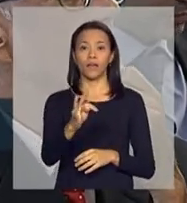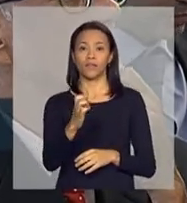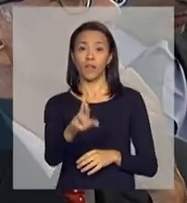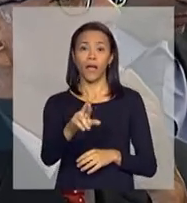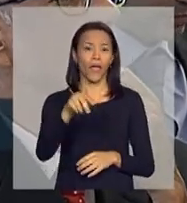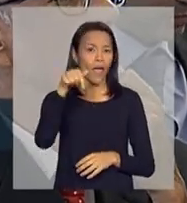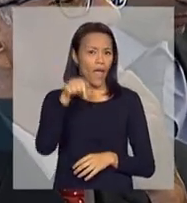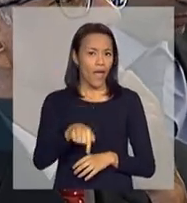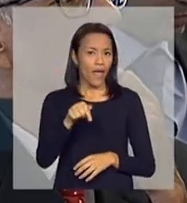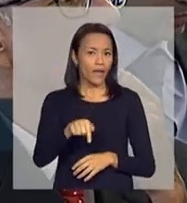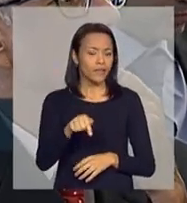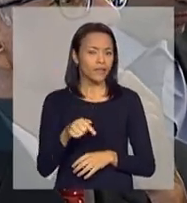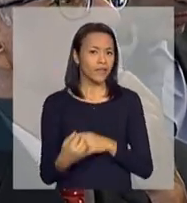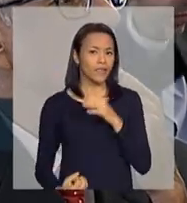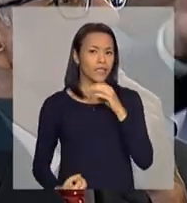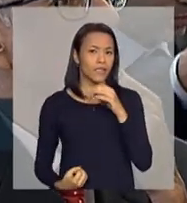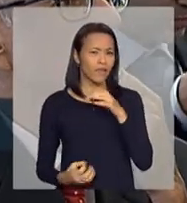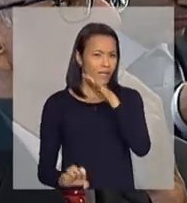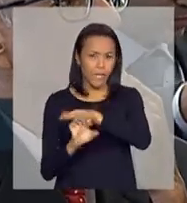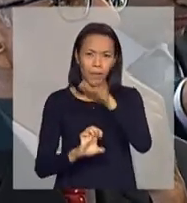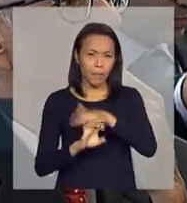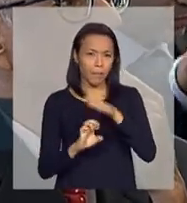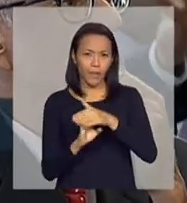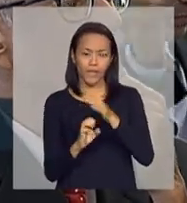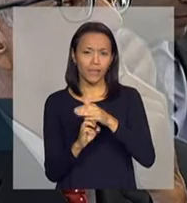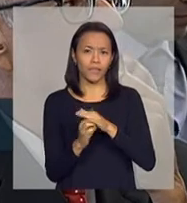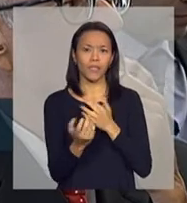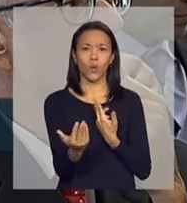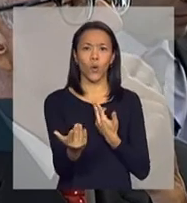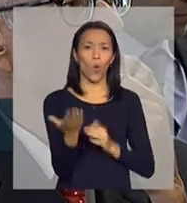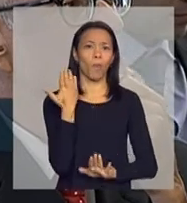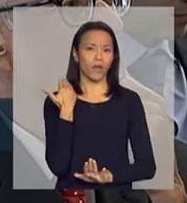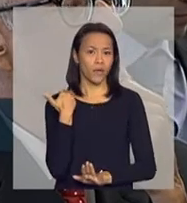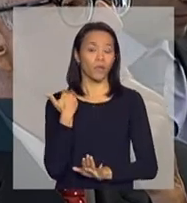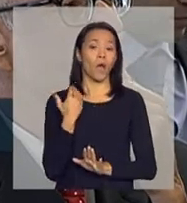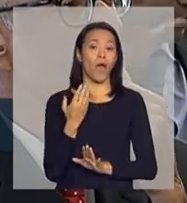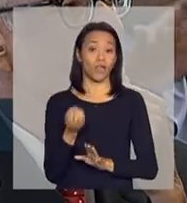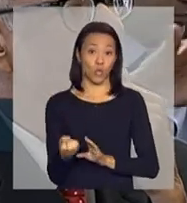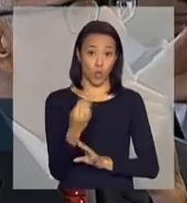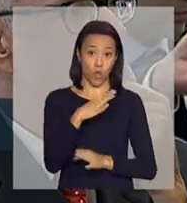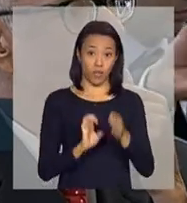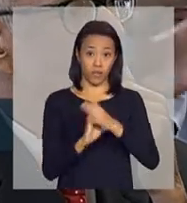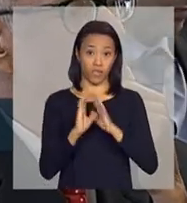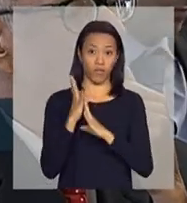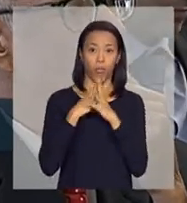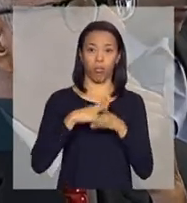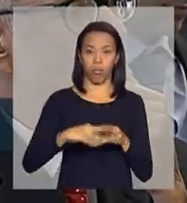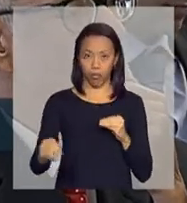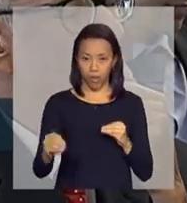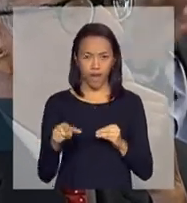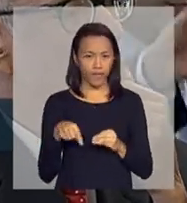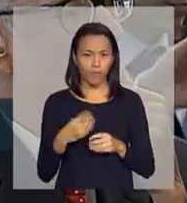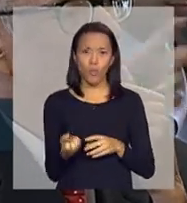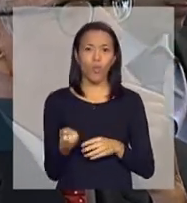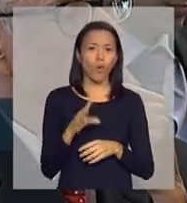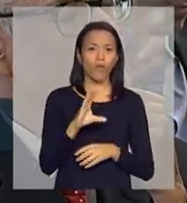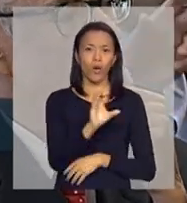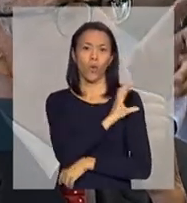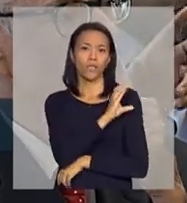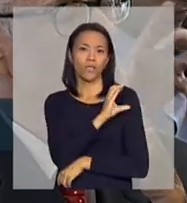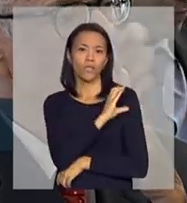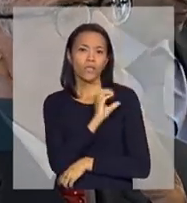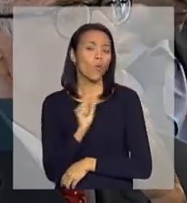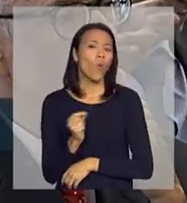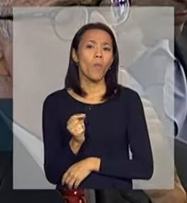essa empresa não vai ser uma nova EMBRAPA como foi no passado, e que foi extinta. Vai ser só coordenação, não vai ter ramificações nos Estados.